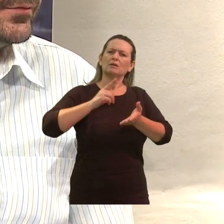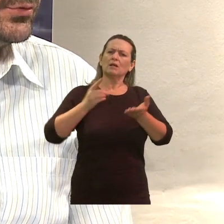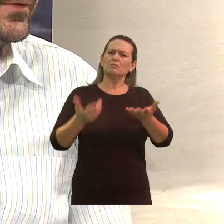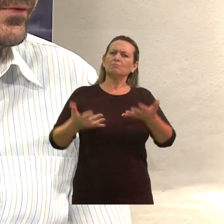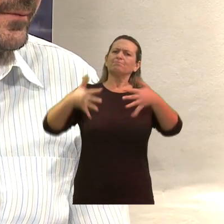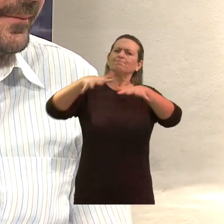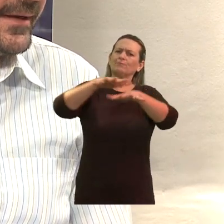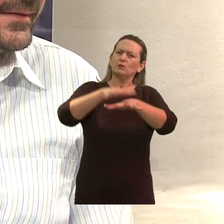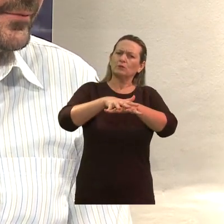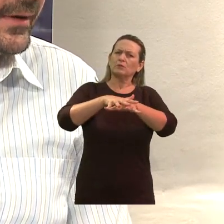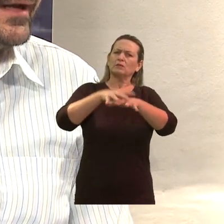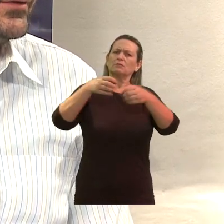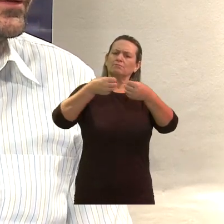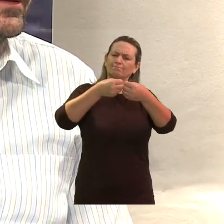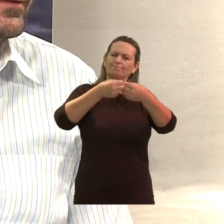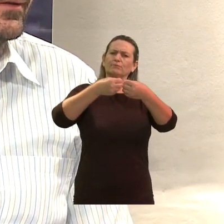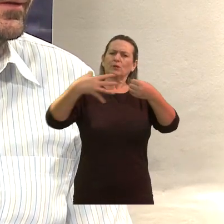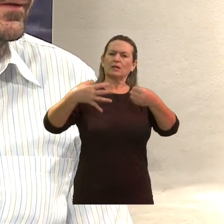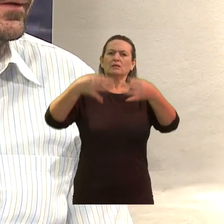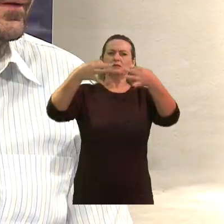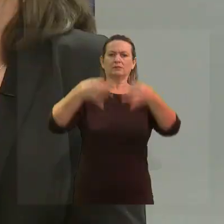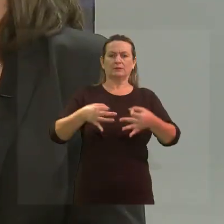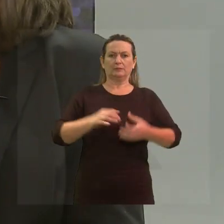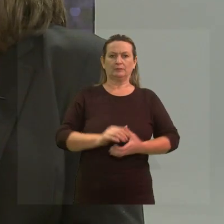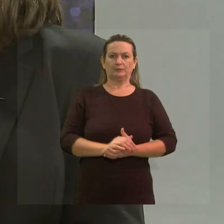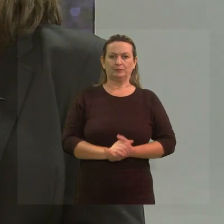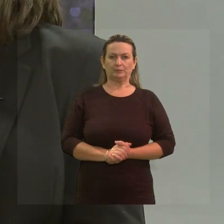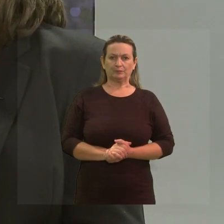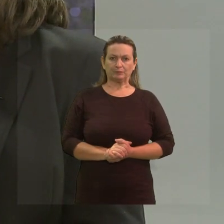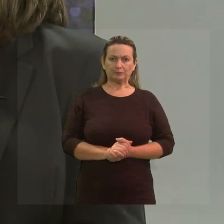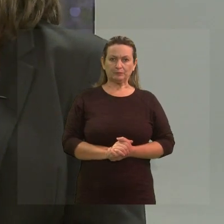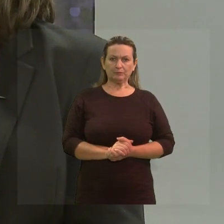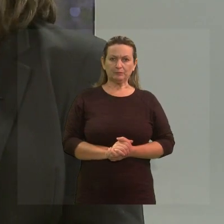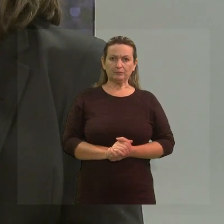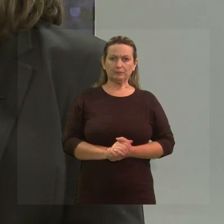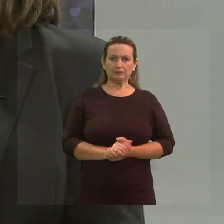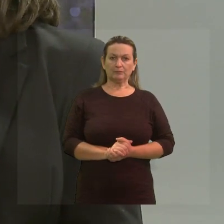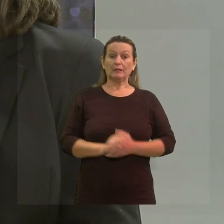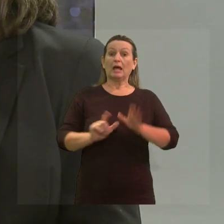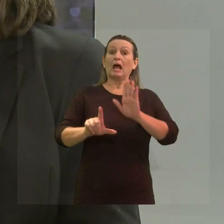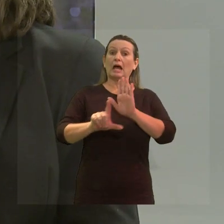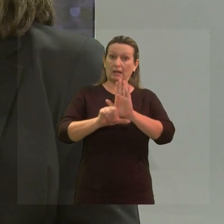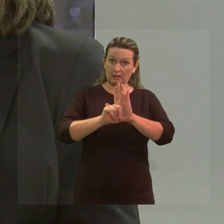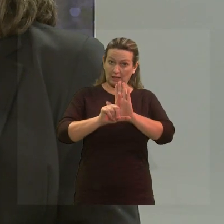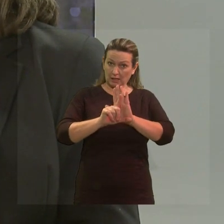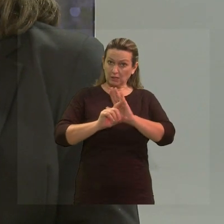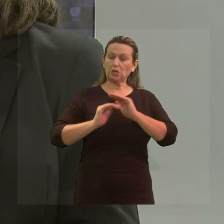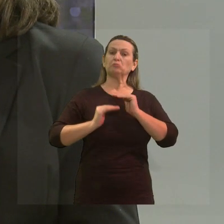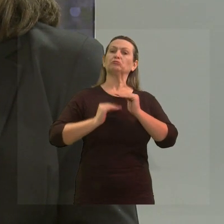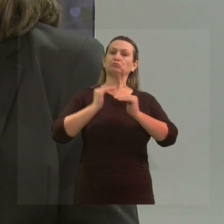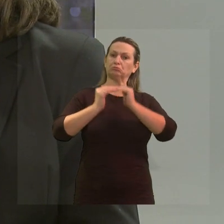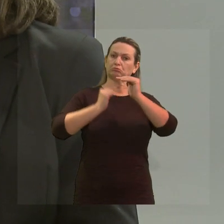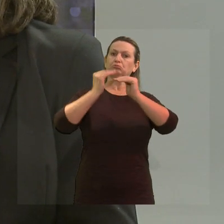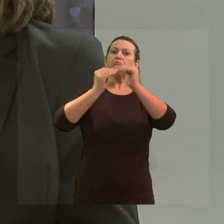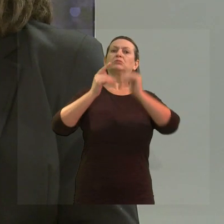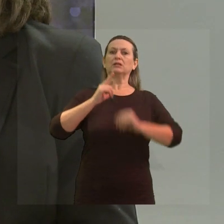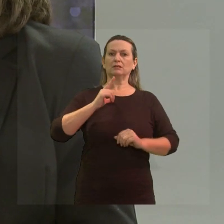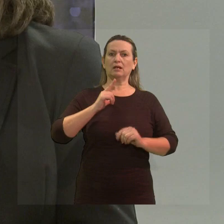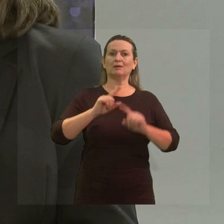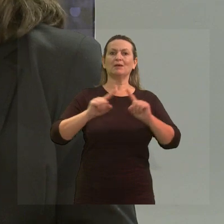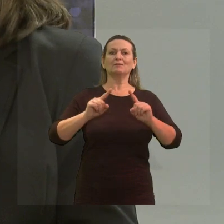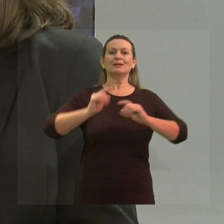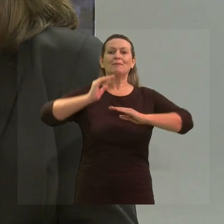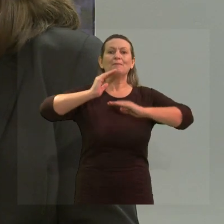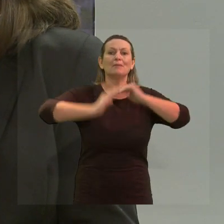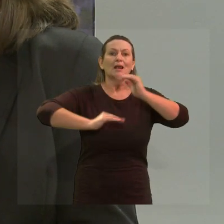inclusão de uma forma mais democrática? A questão da legislação, ela já está bastante desenvolvida. Mas o que eu acho que falta muito é a